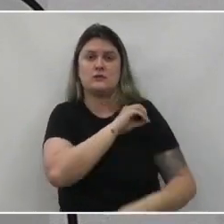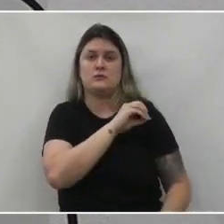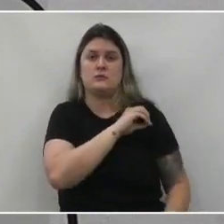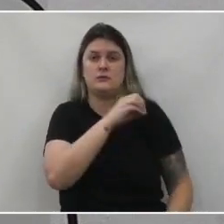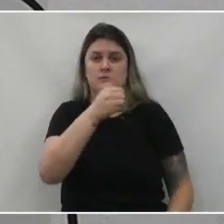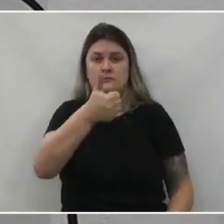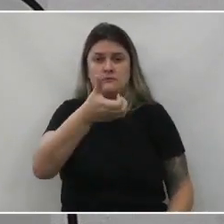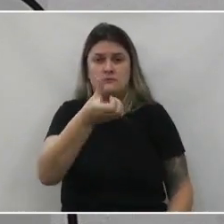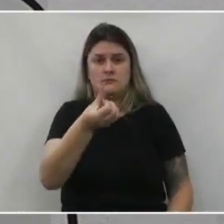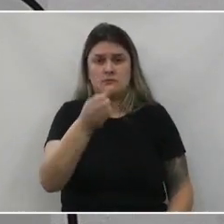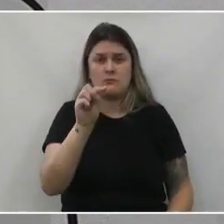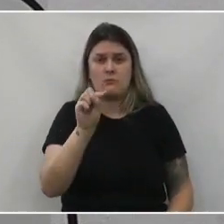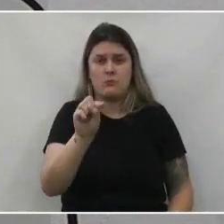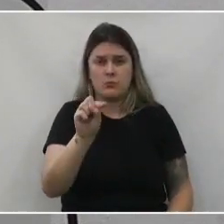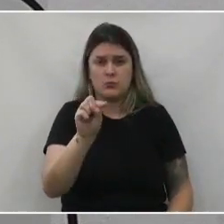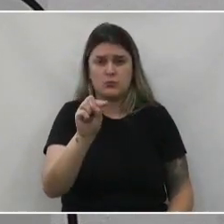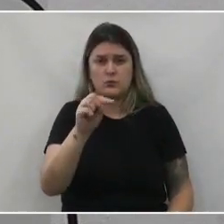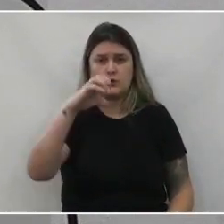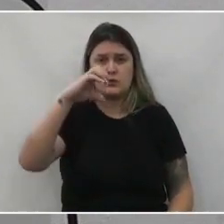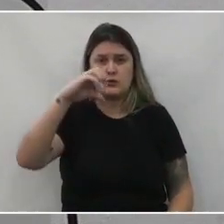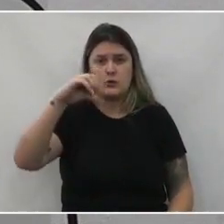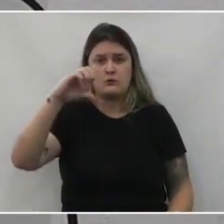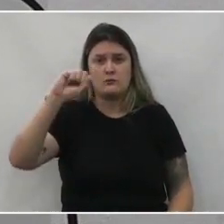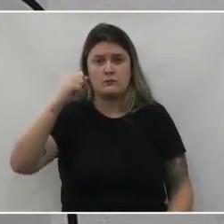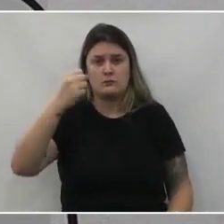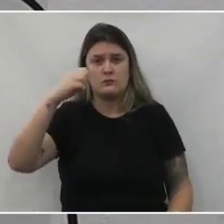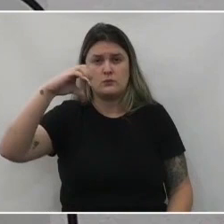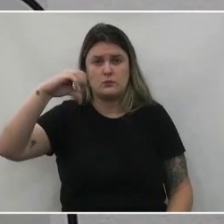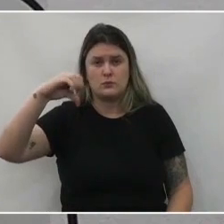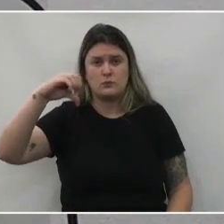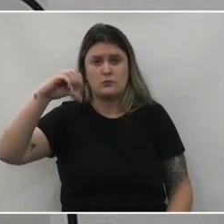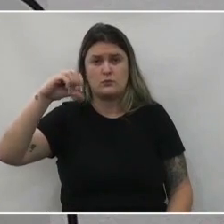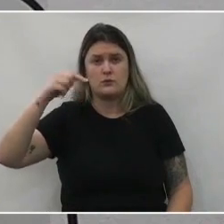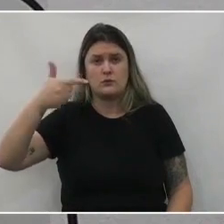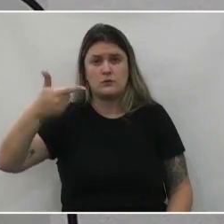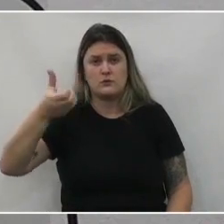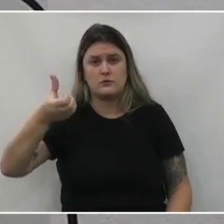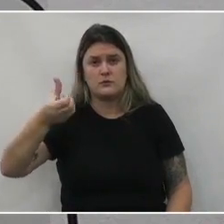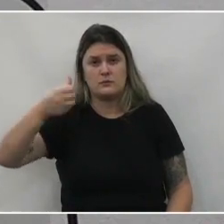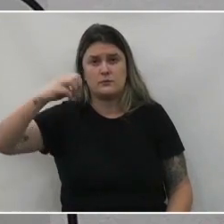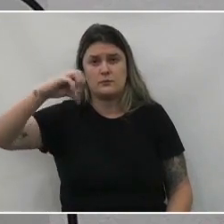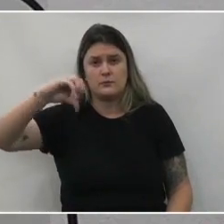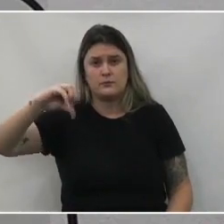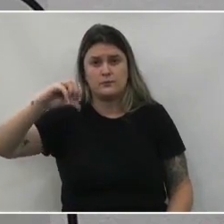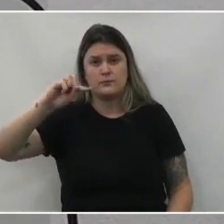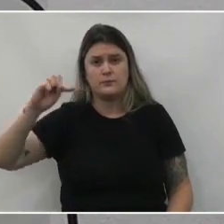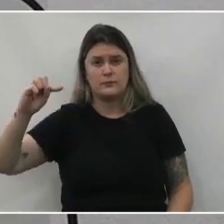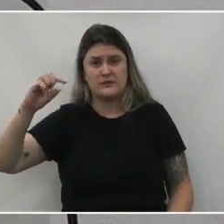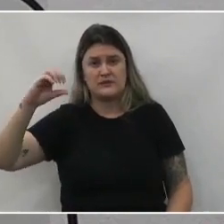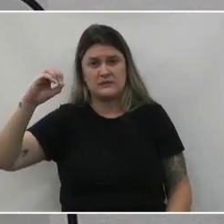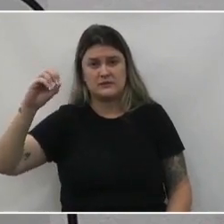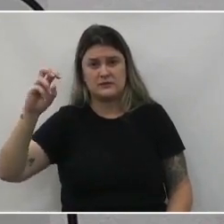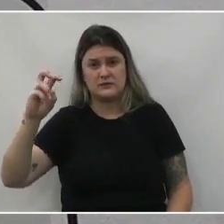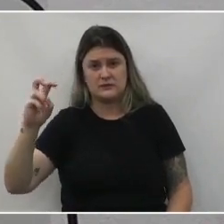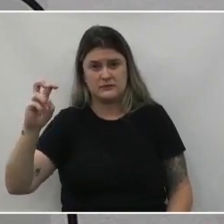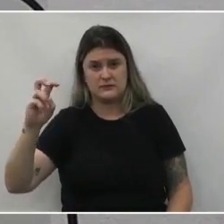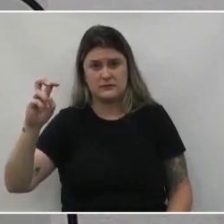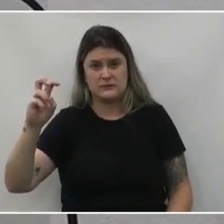.989.269-5.